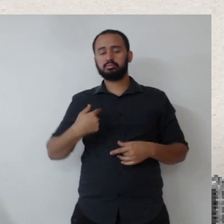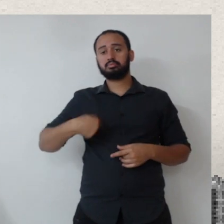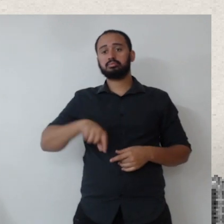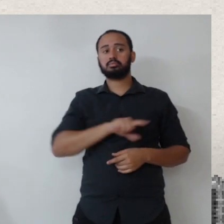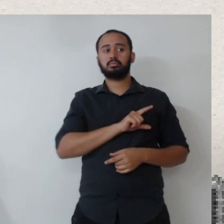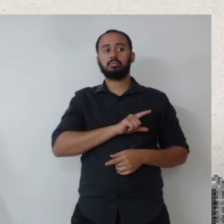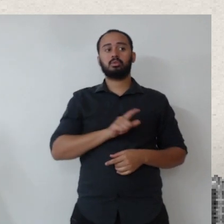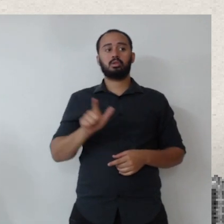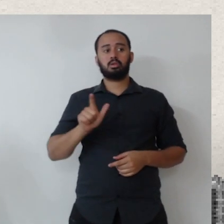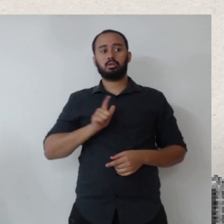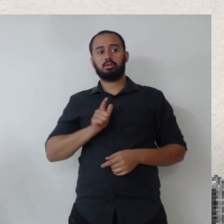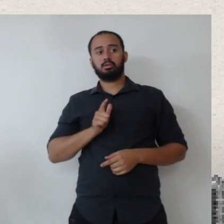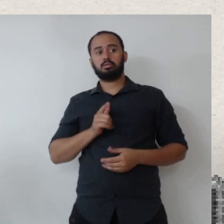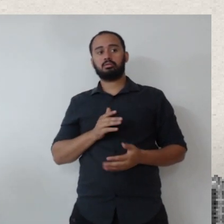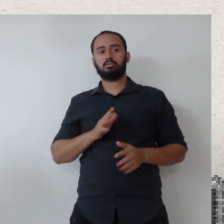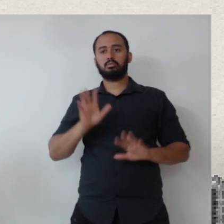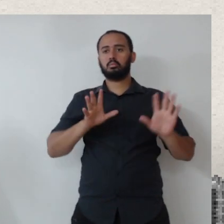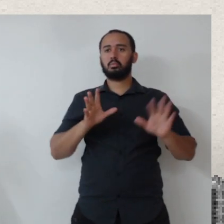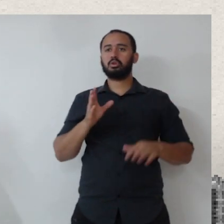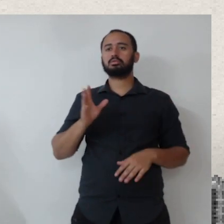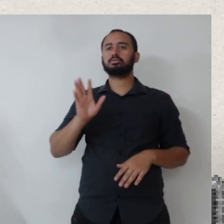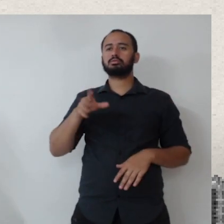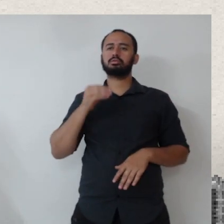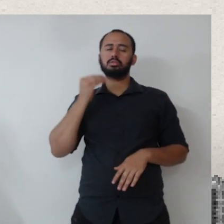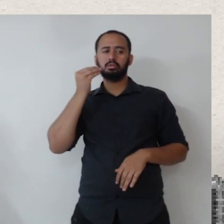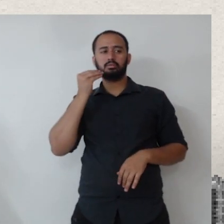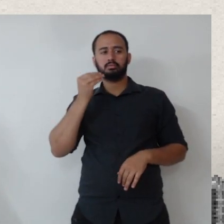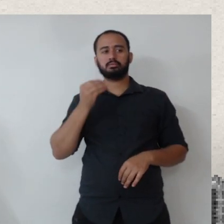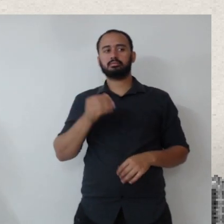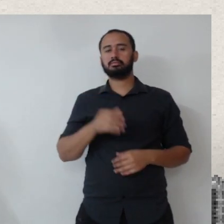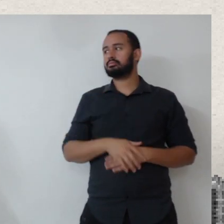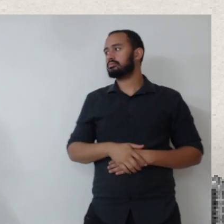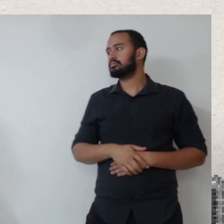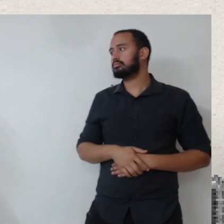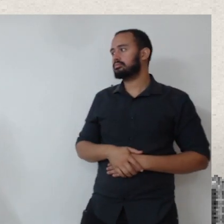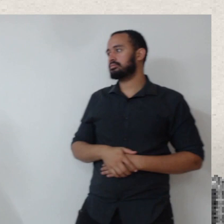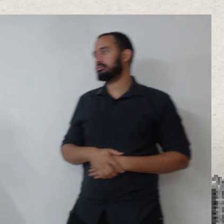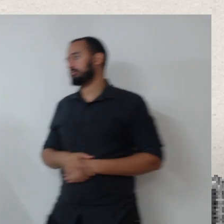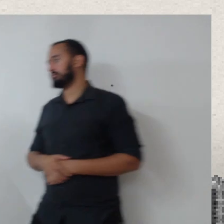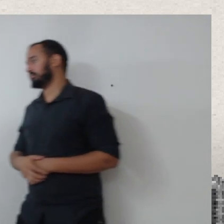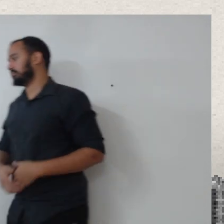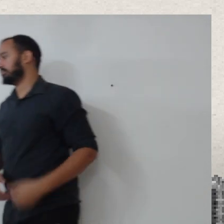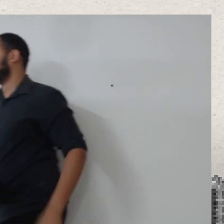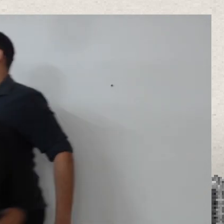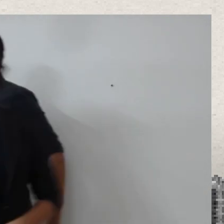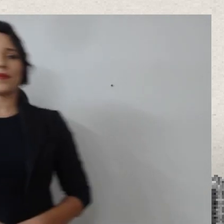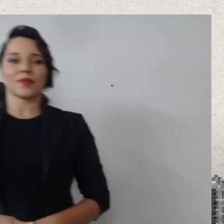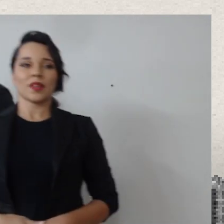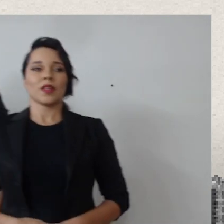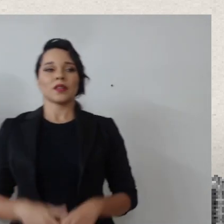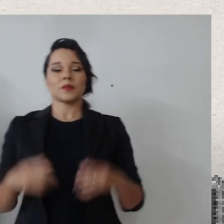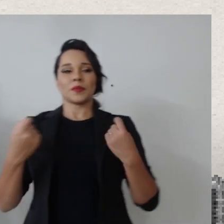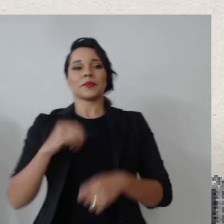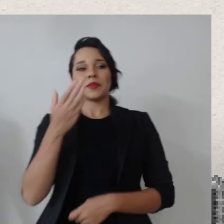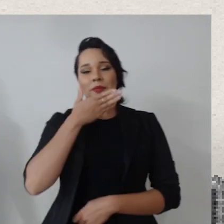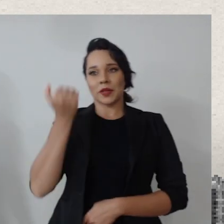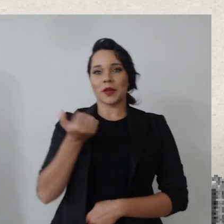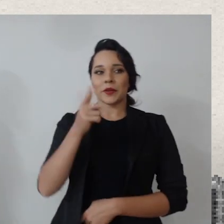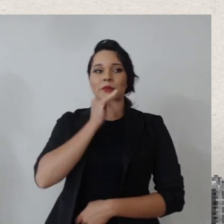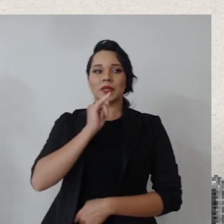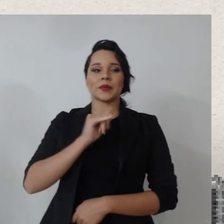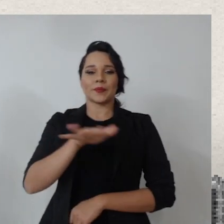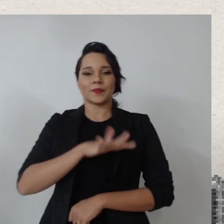acho que nós estamos um pouco maduros em algumas áreas, né? E precisamos melhorar em outras, né? Como na